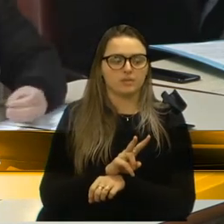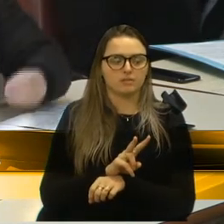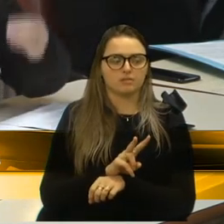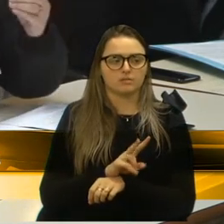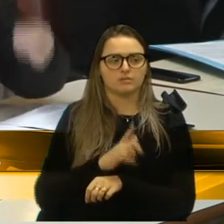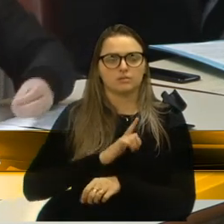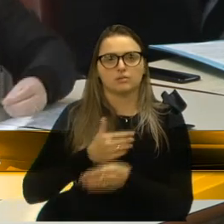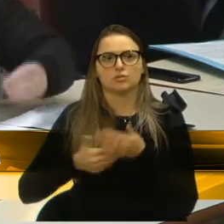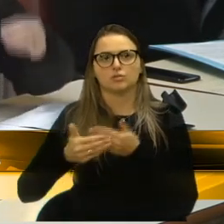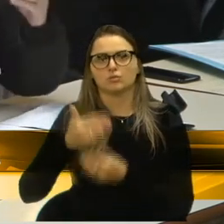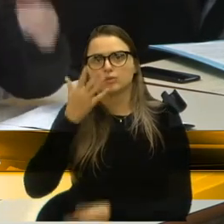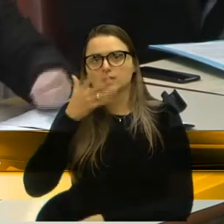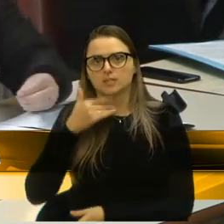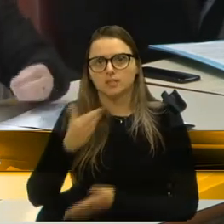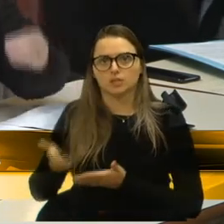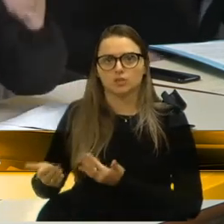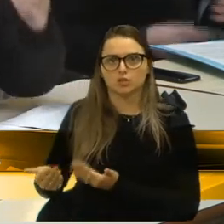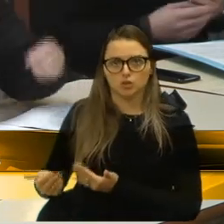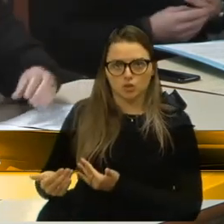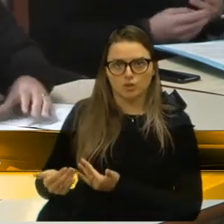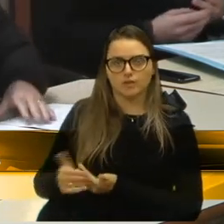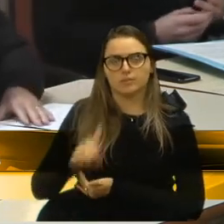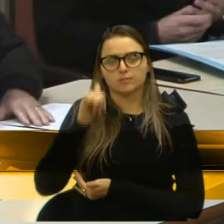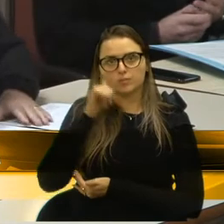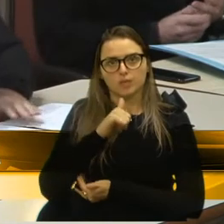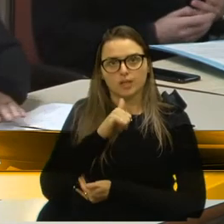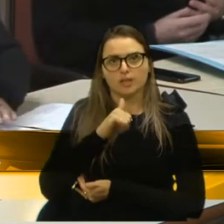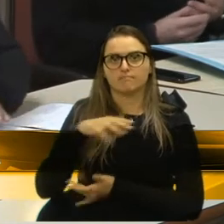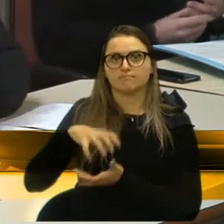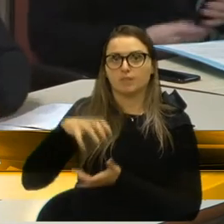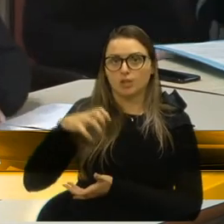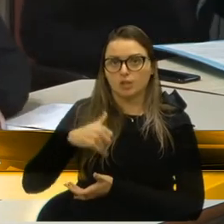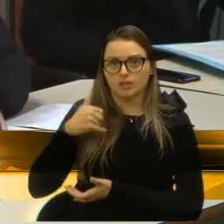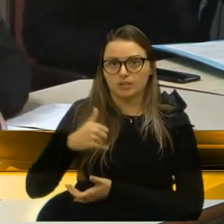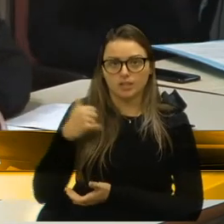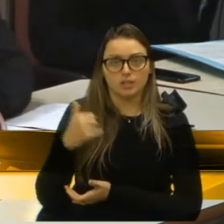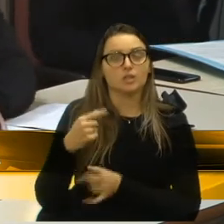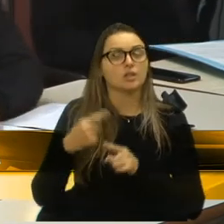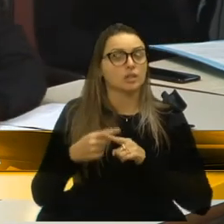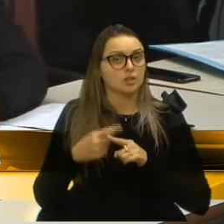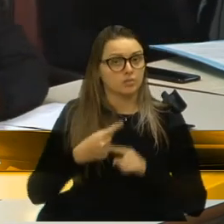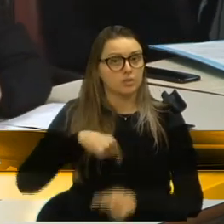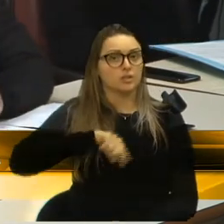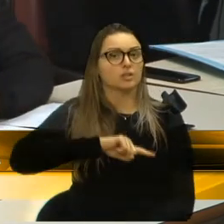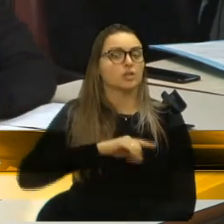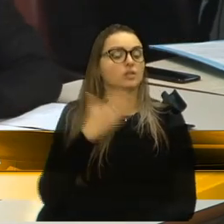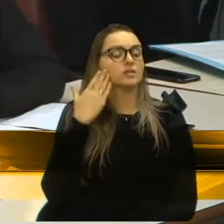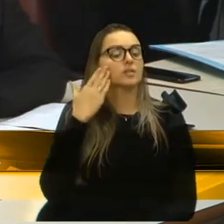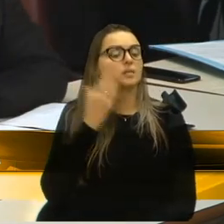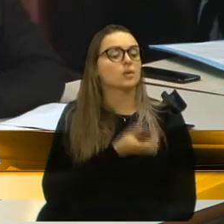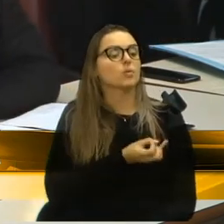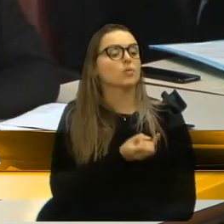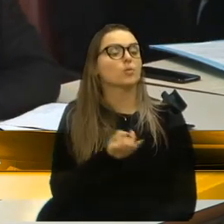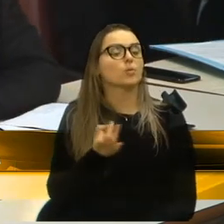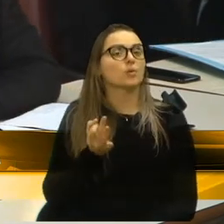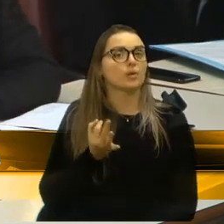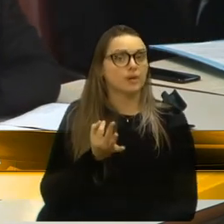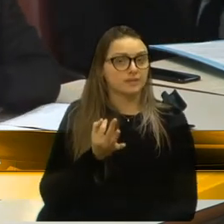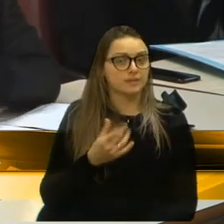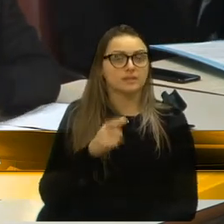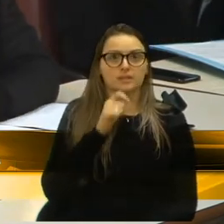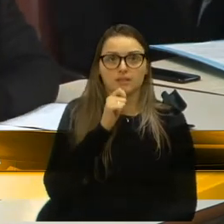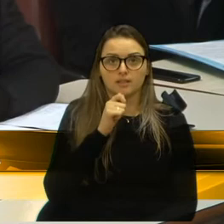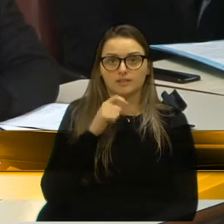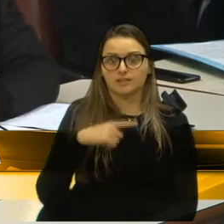crianças, adolescentes, das mulheres, aos idosos, porque nós sabemos, vereador Filipe, quantas são, infelizmente, as